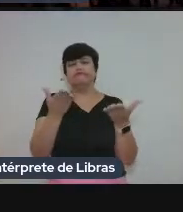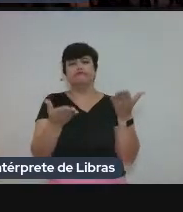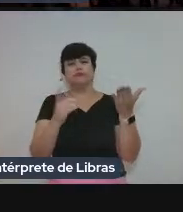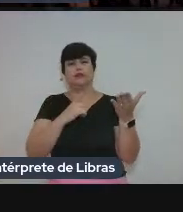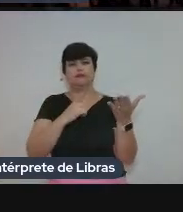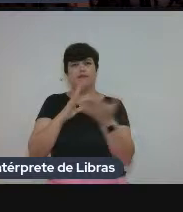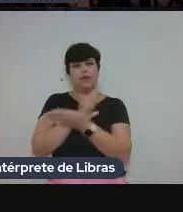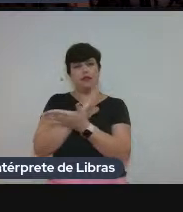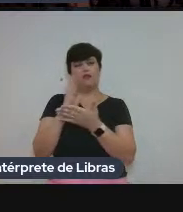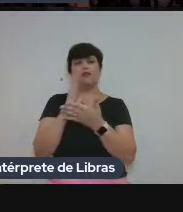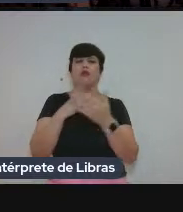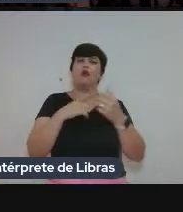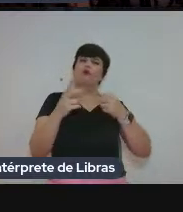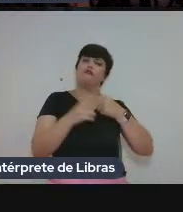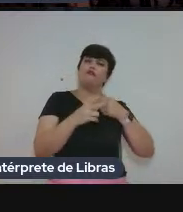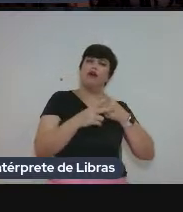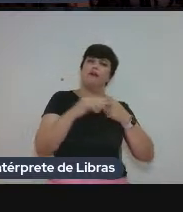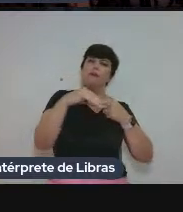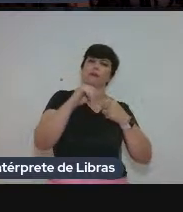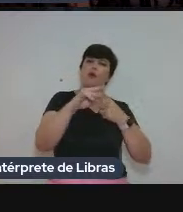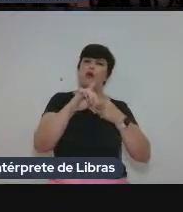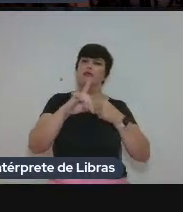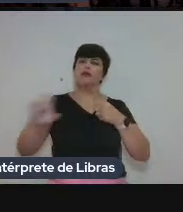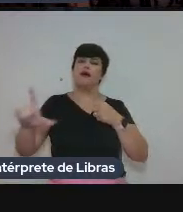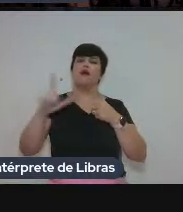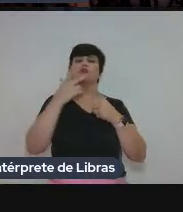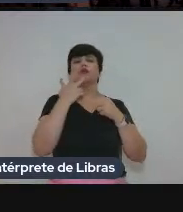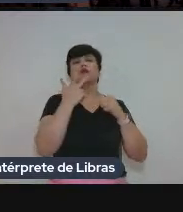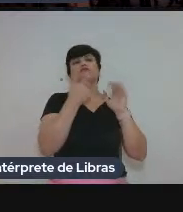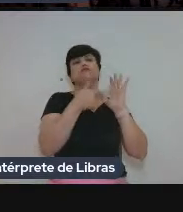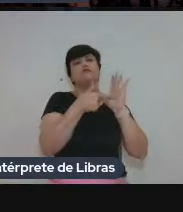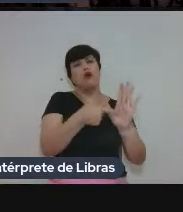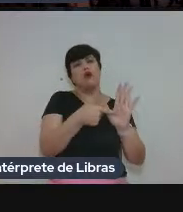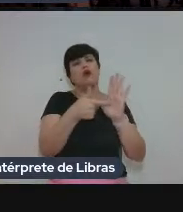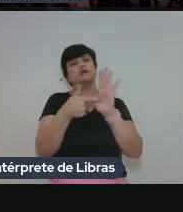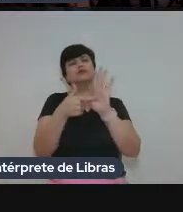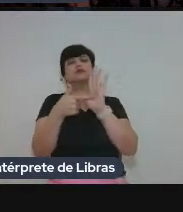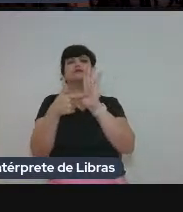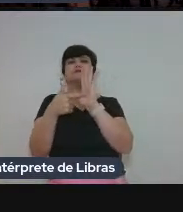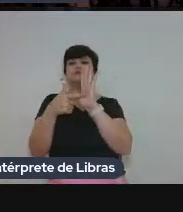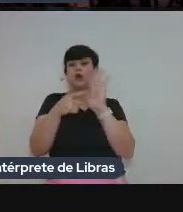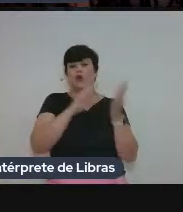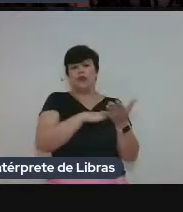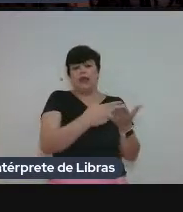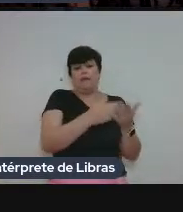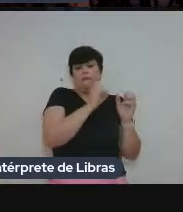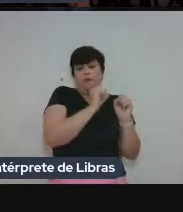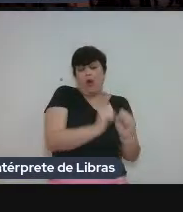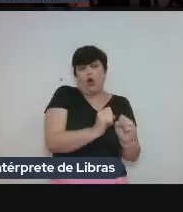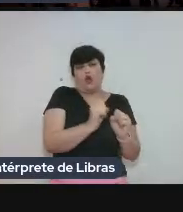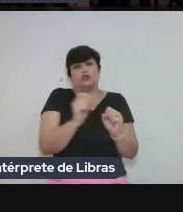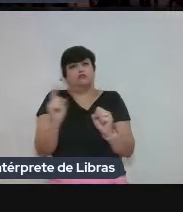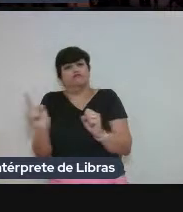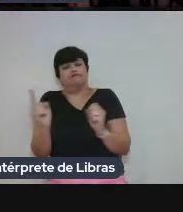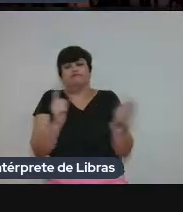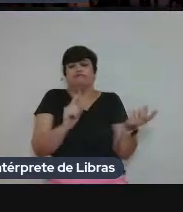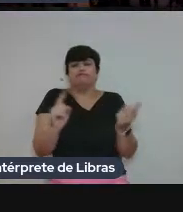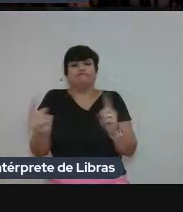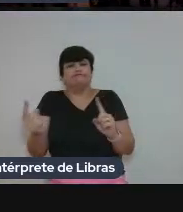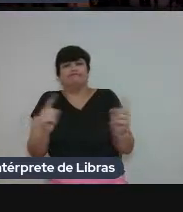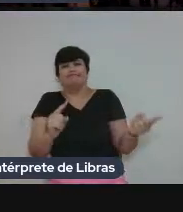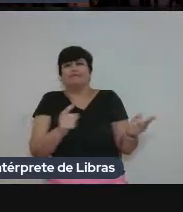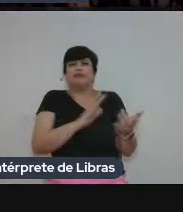também tem alguns verbos modais, must, shall, should, que já indicam ao que se espera se der para esse fato, né? Já que esses modais